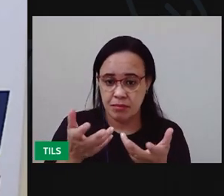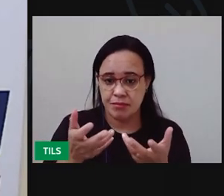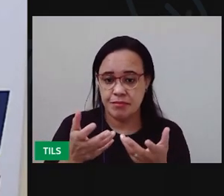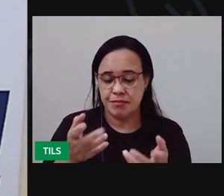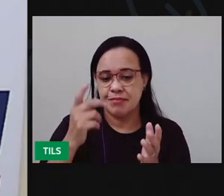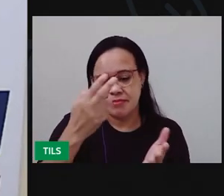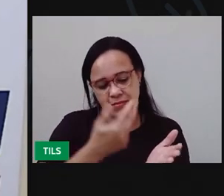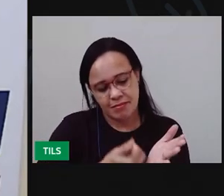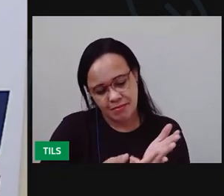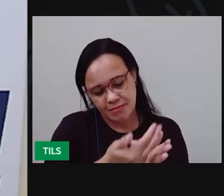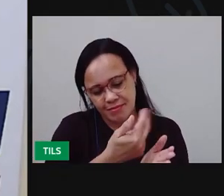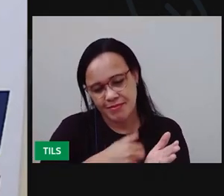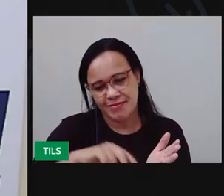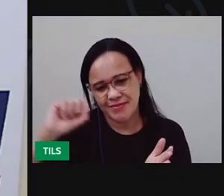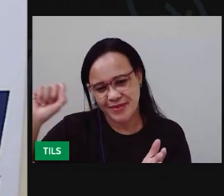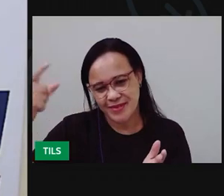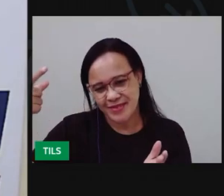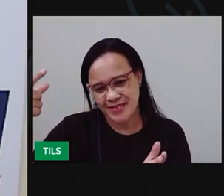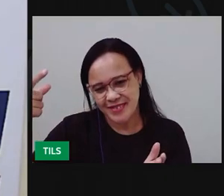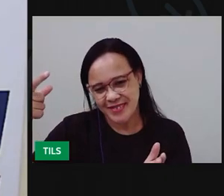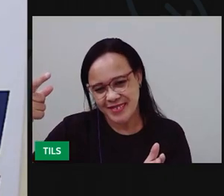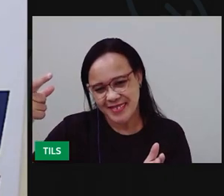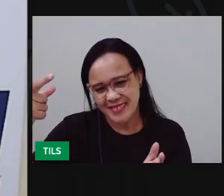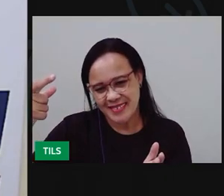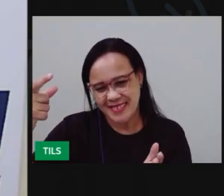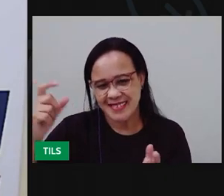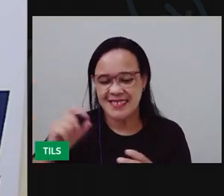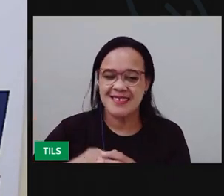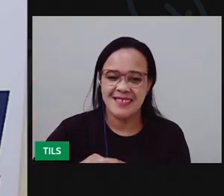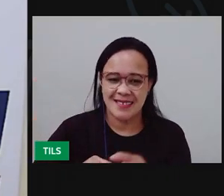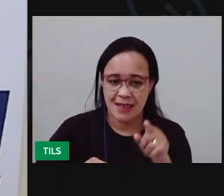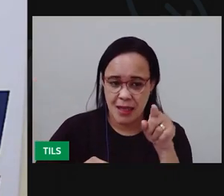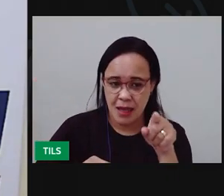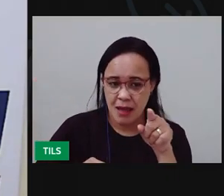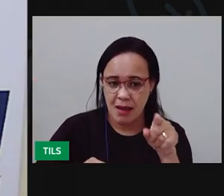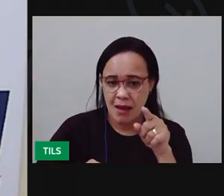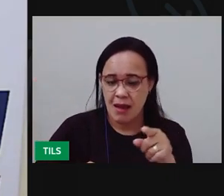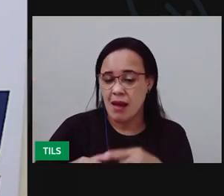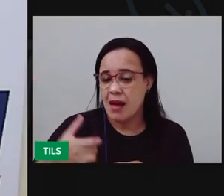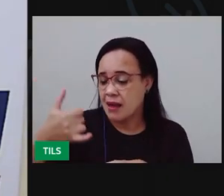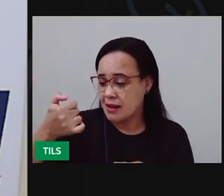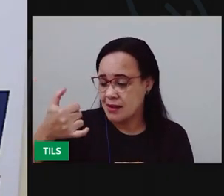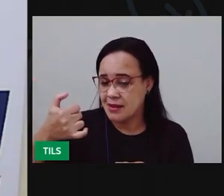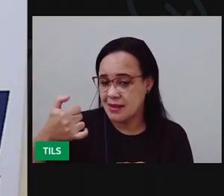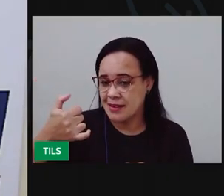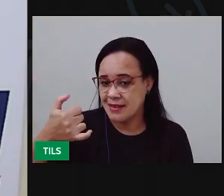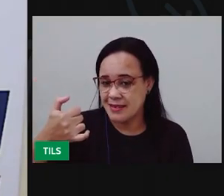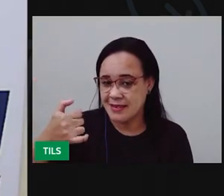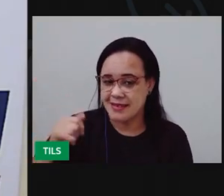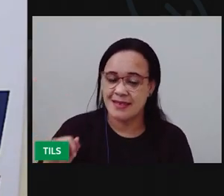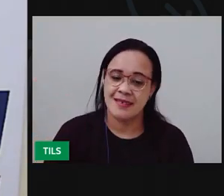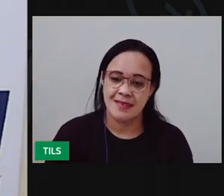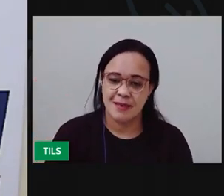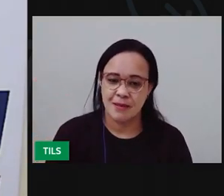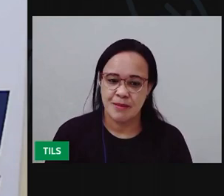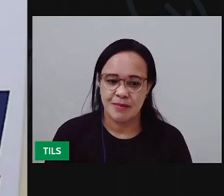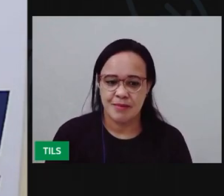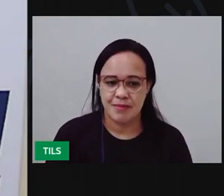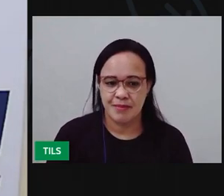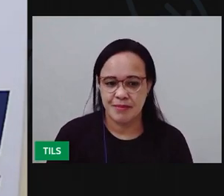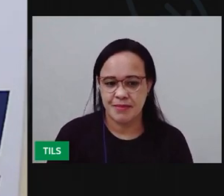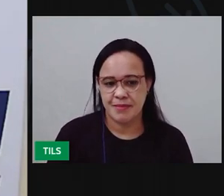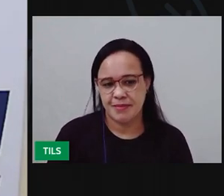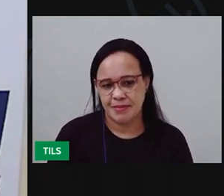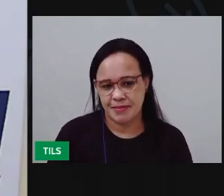sol. Então eu vou pegar aqui essa ponta da caneta. Ou você pode usar também a